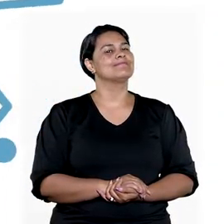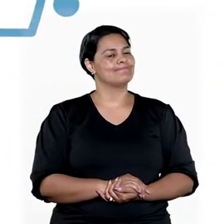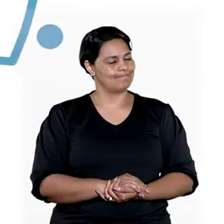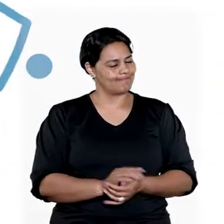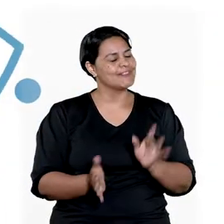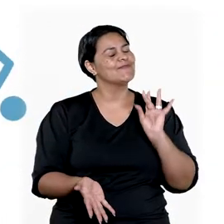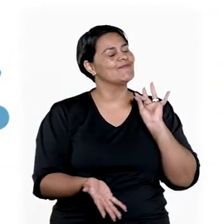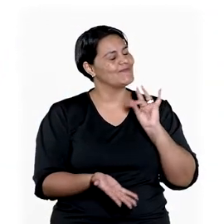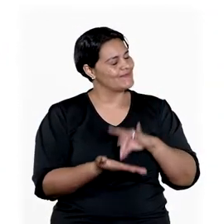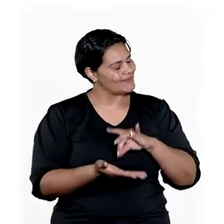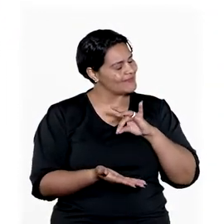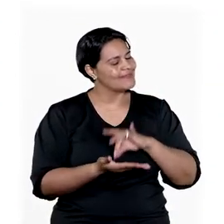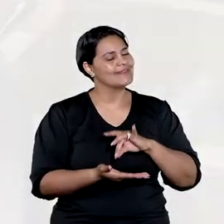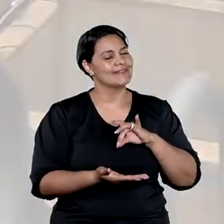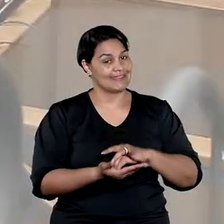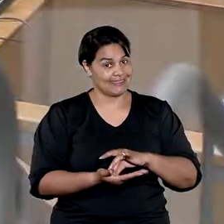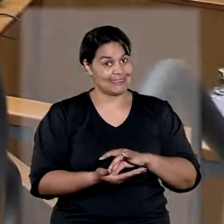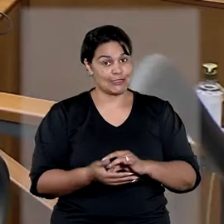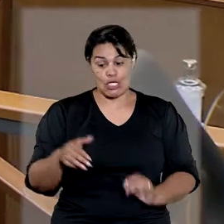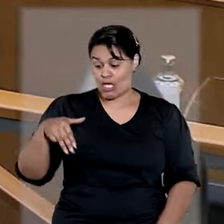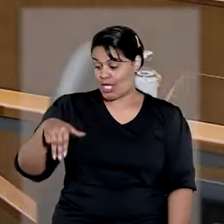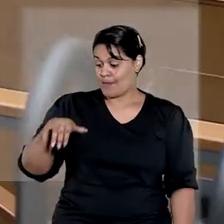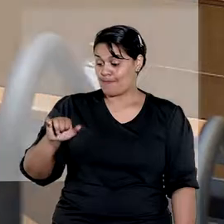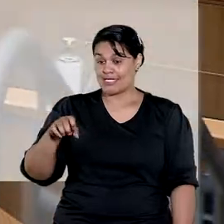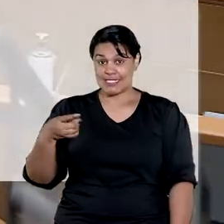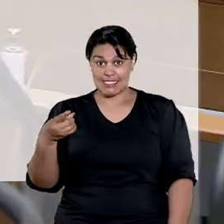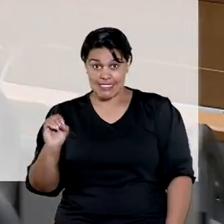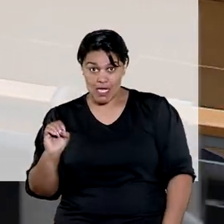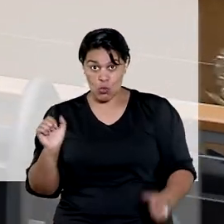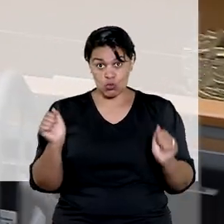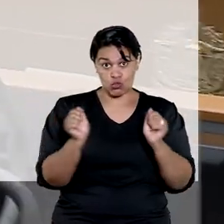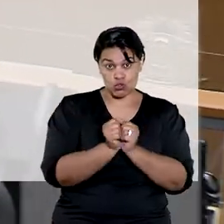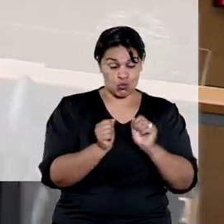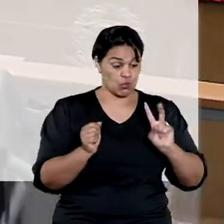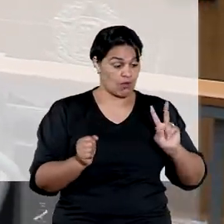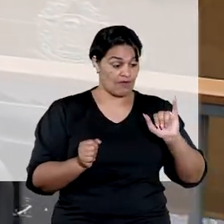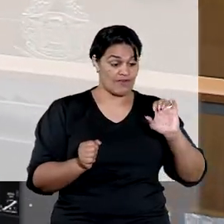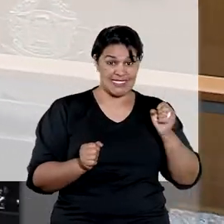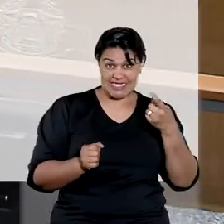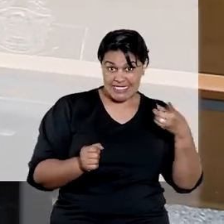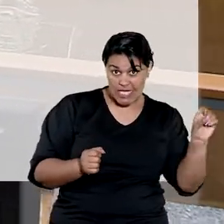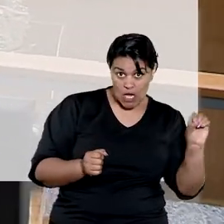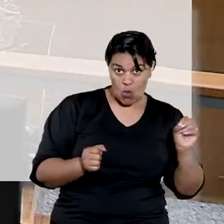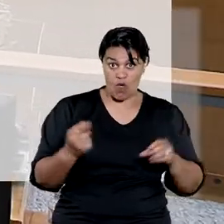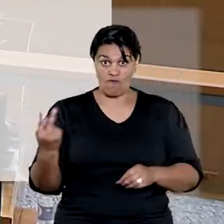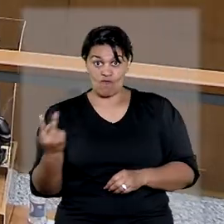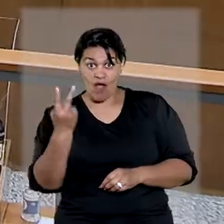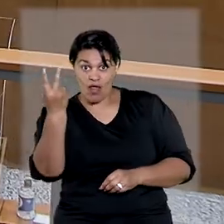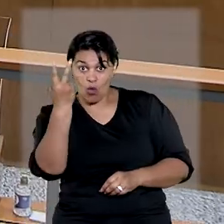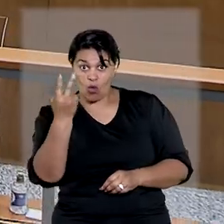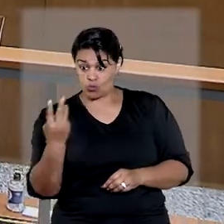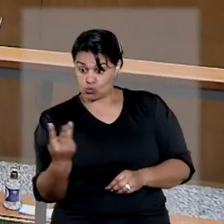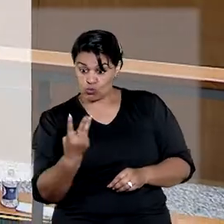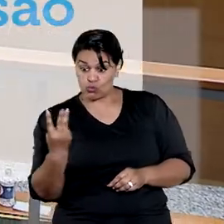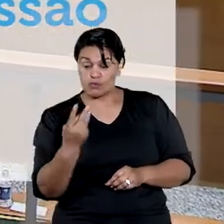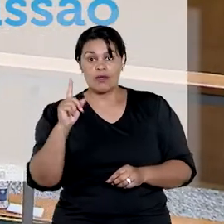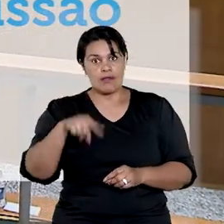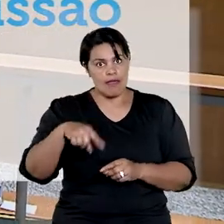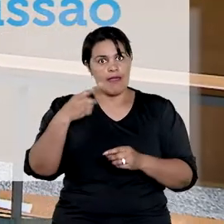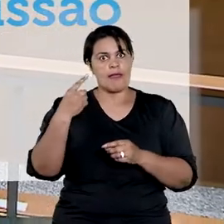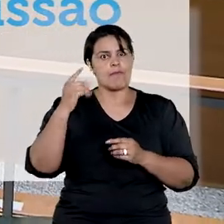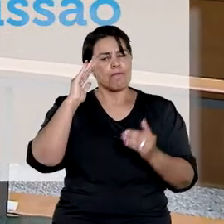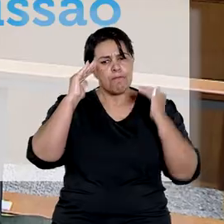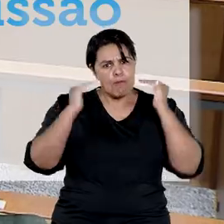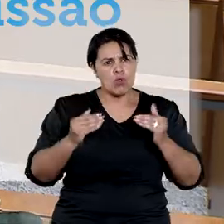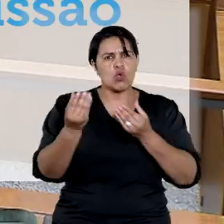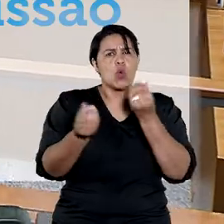É isso mesmo, Kátia. A missão, juntamente com a visão e os valores, nos mostra como gerenciar